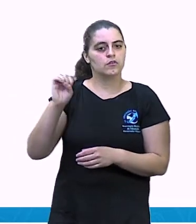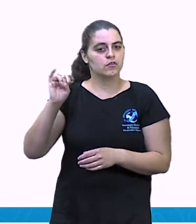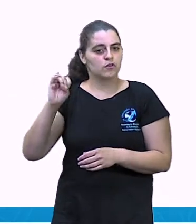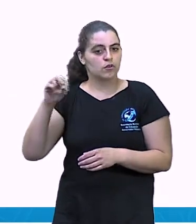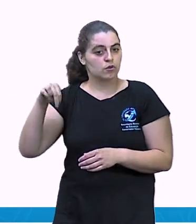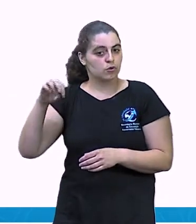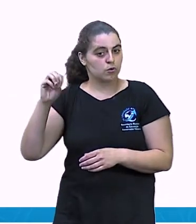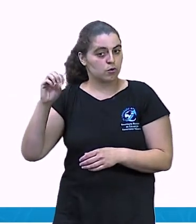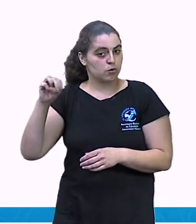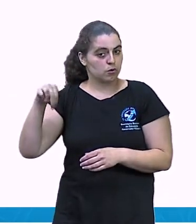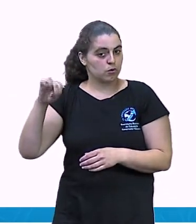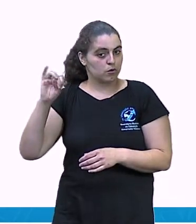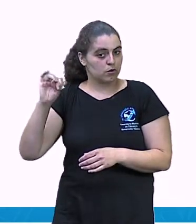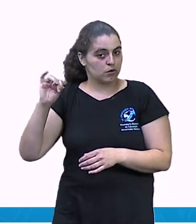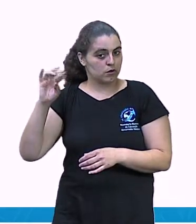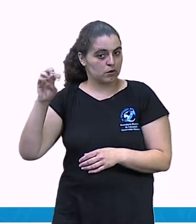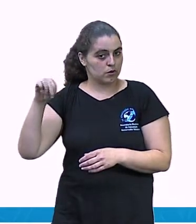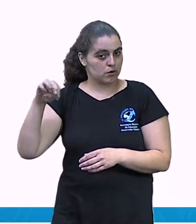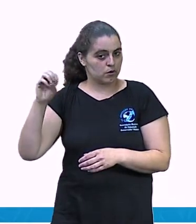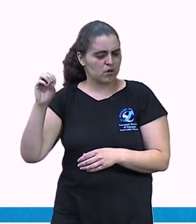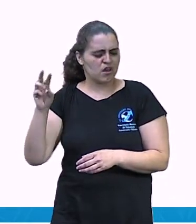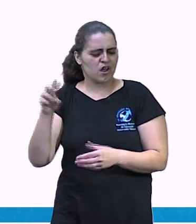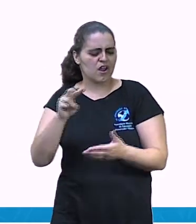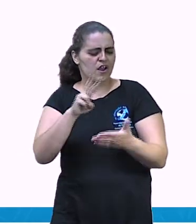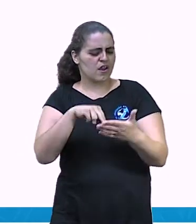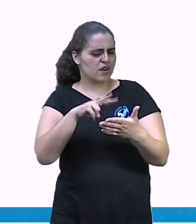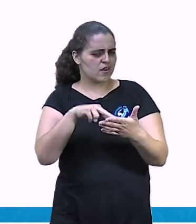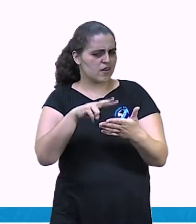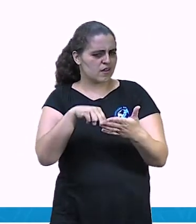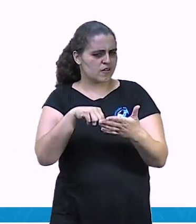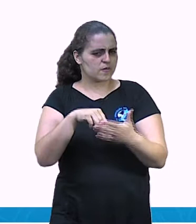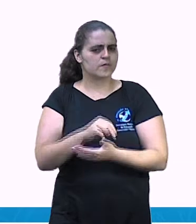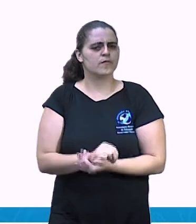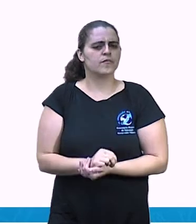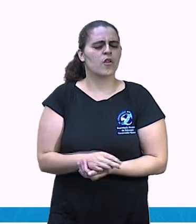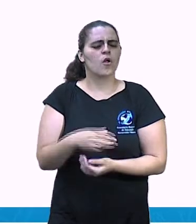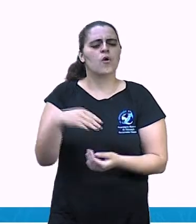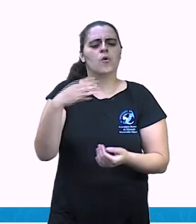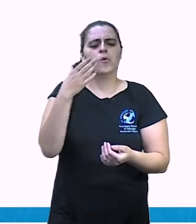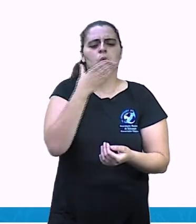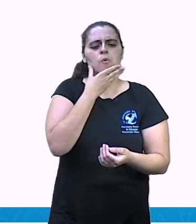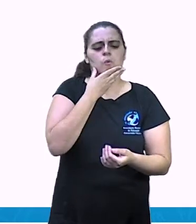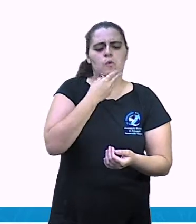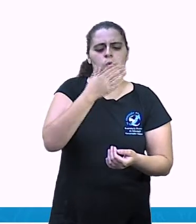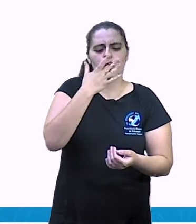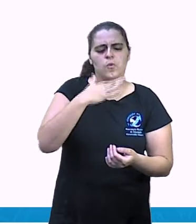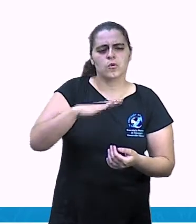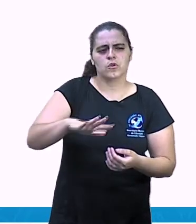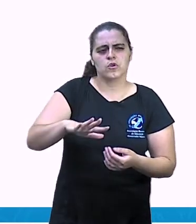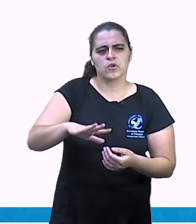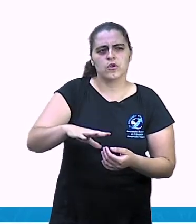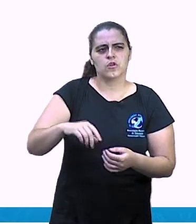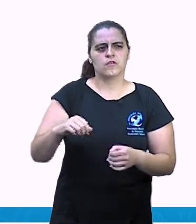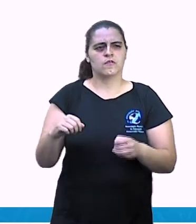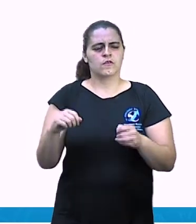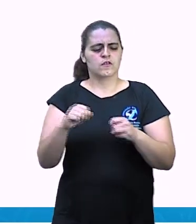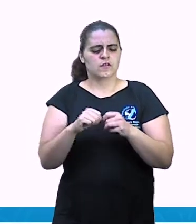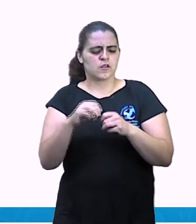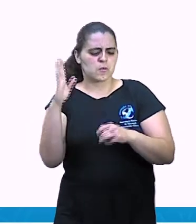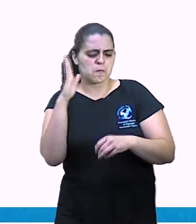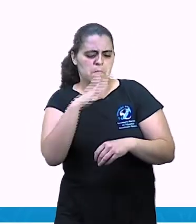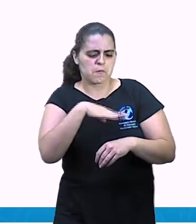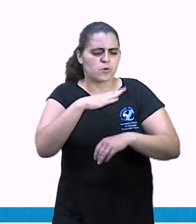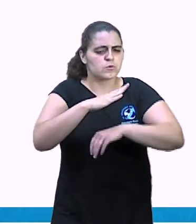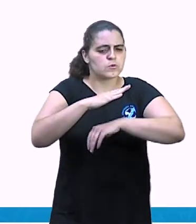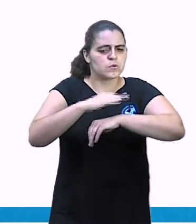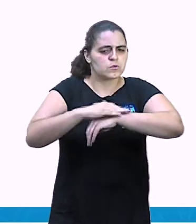aprendemos o que é sinônimo. Releia a frase. Os meninos judiaram dele muito